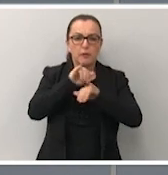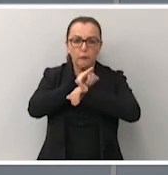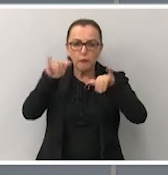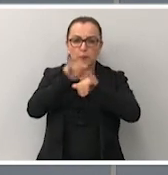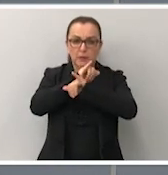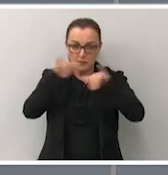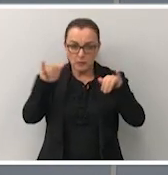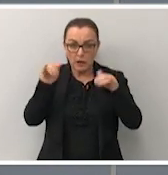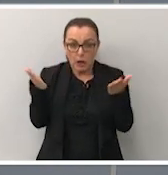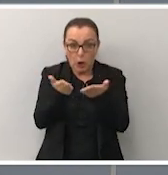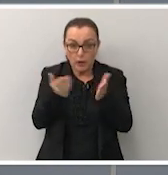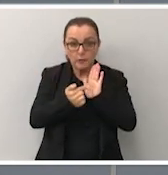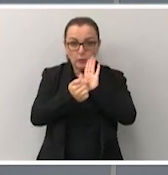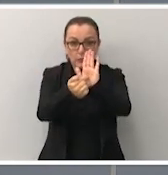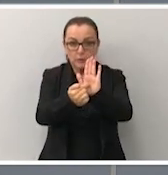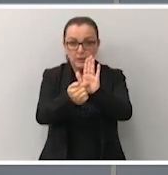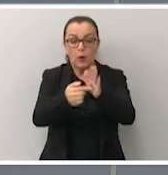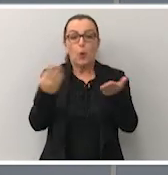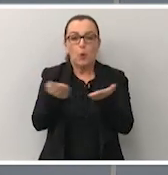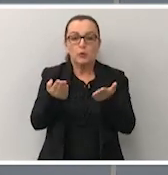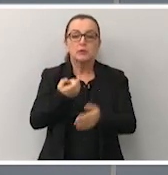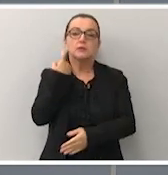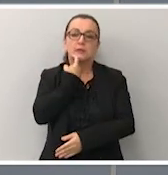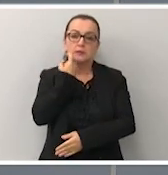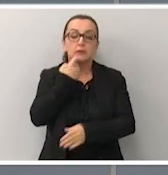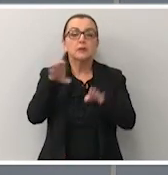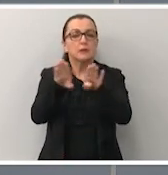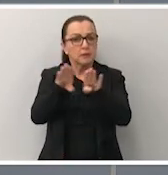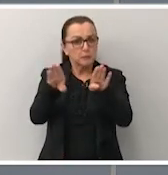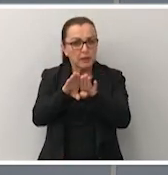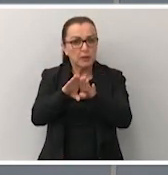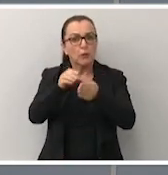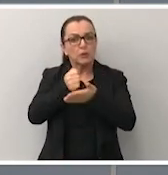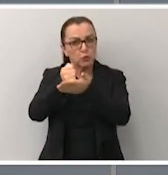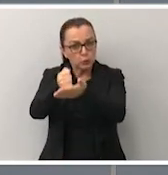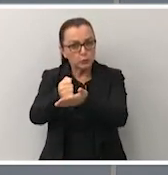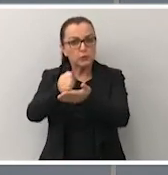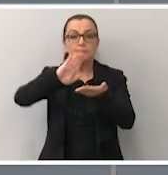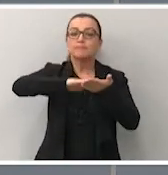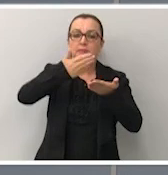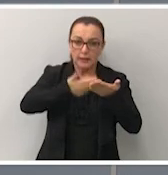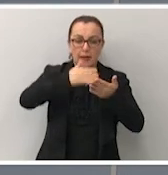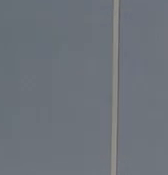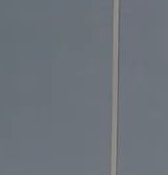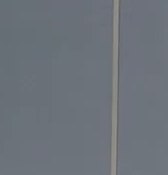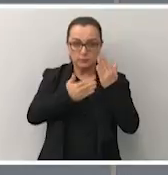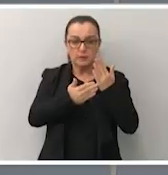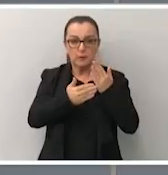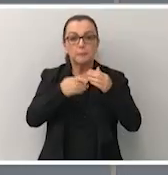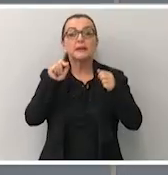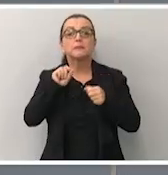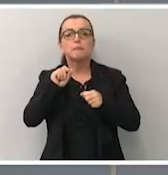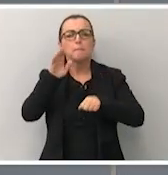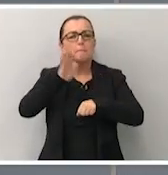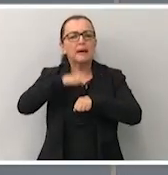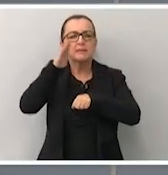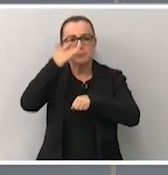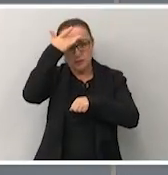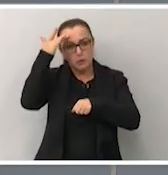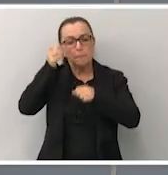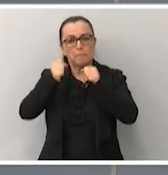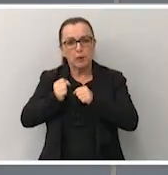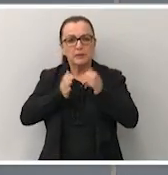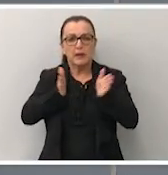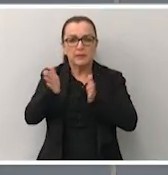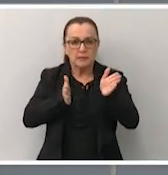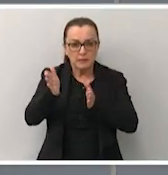que vamos exibir nesta sexta-feira, também com a ajuda de tradução de libras, permitindo que mais pessoas